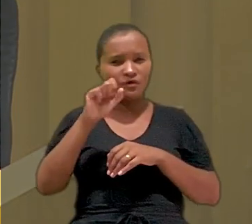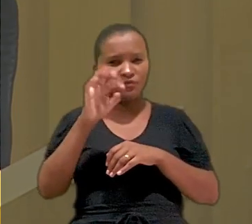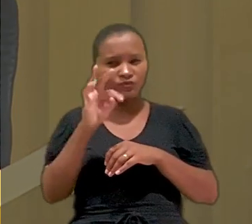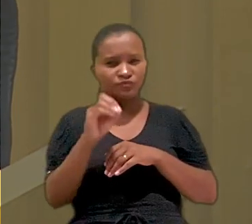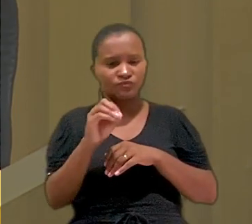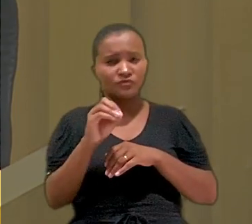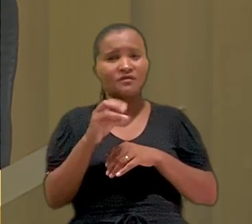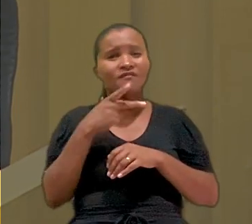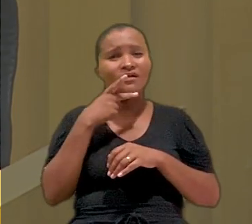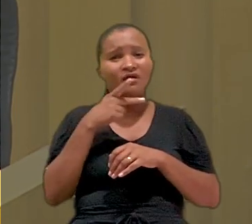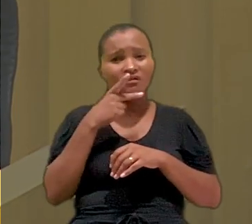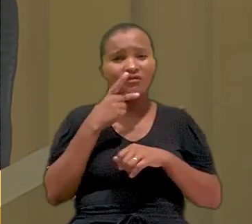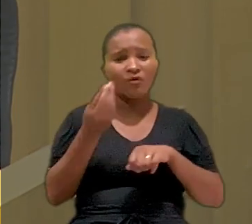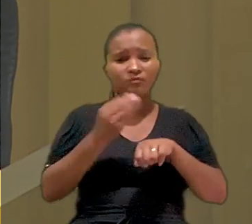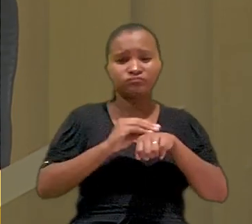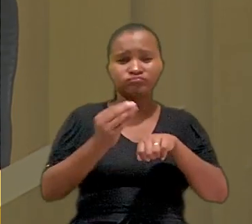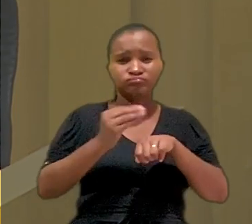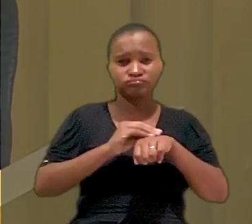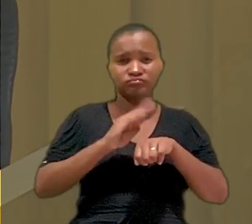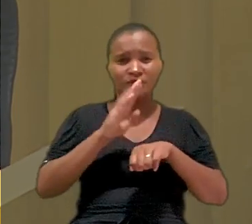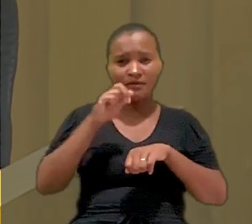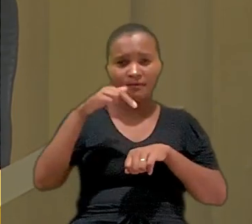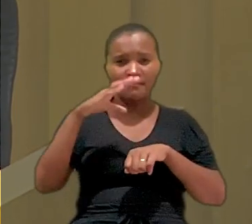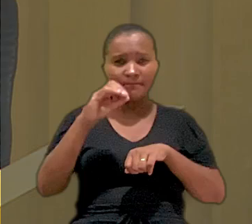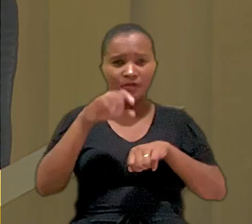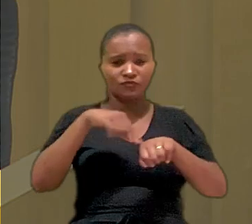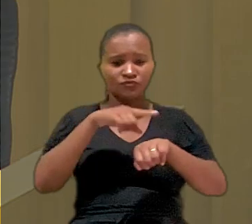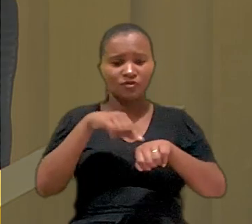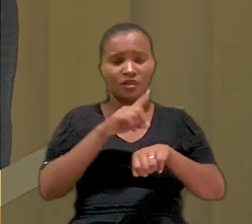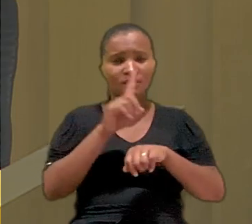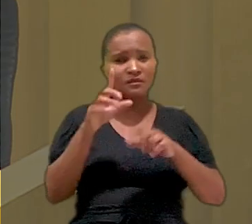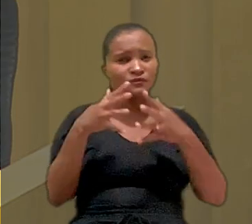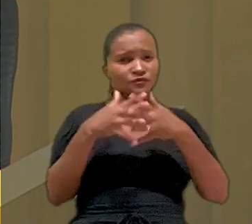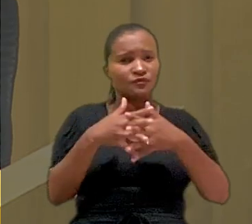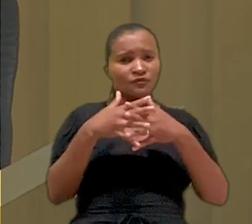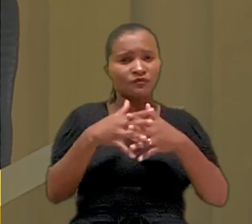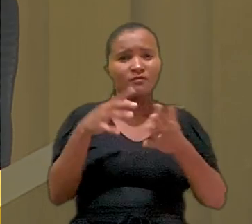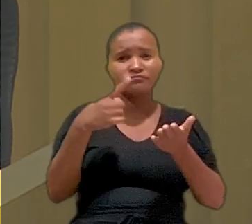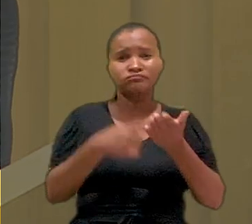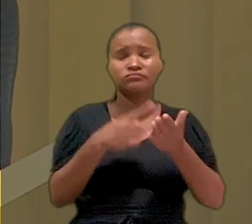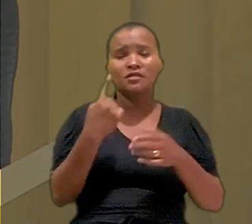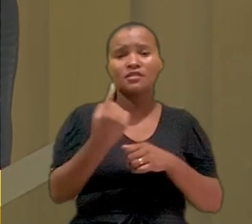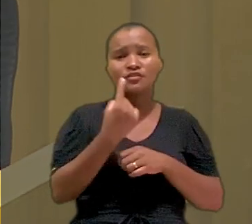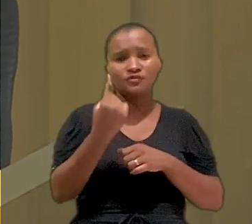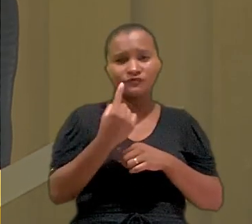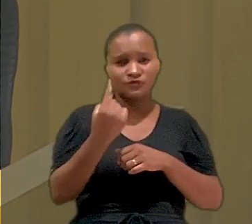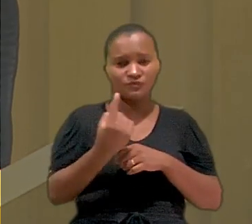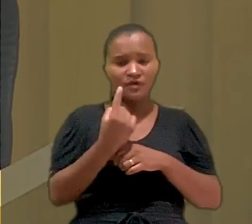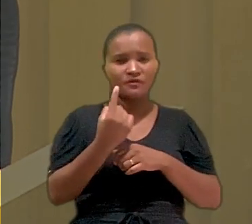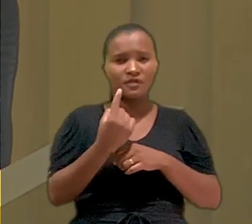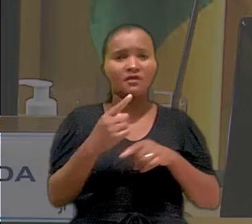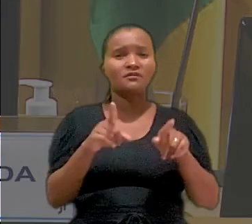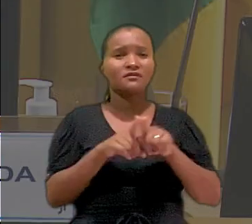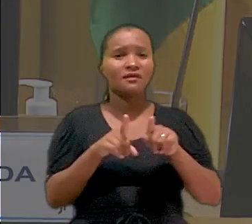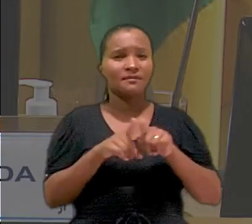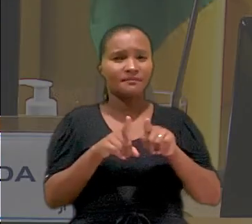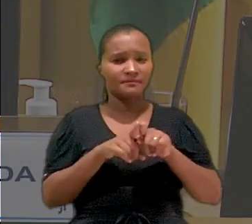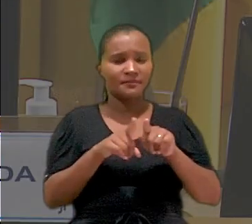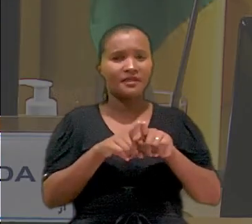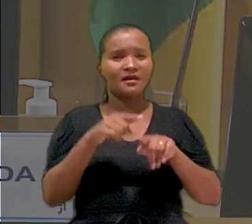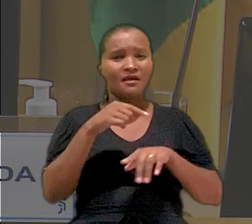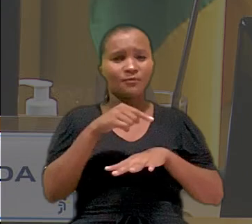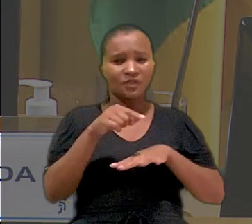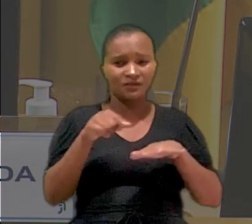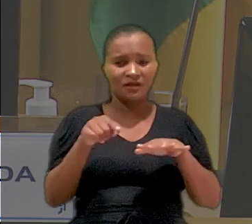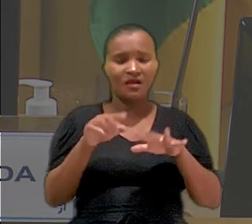Augusto César, reforçou que a compensação por banco de horas não se confunde com a pactuação individual. Além disso,